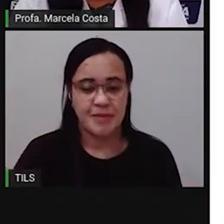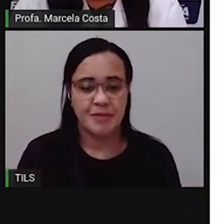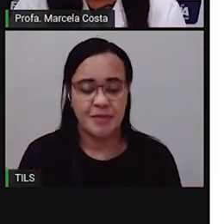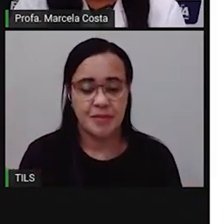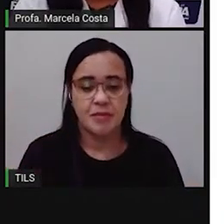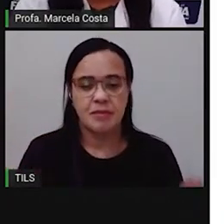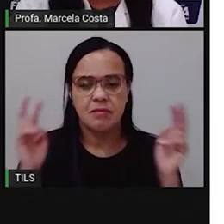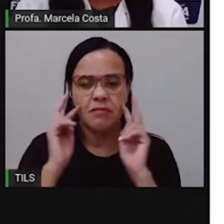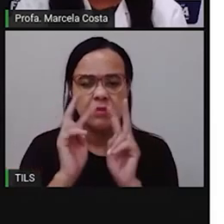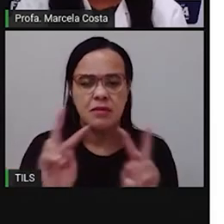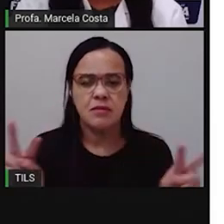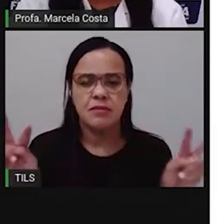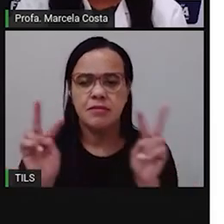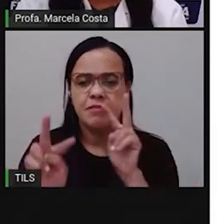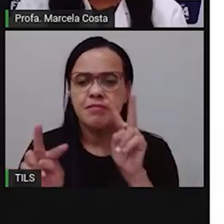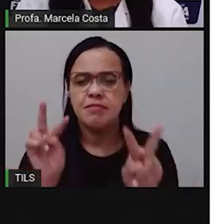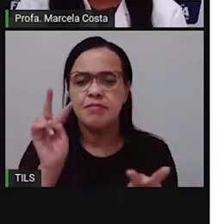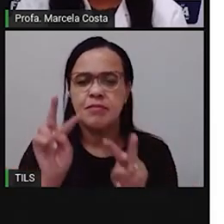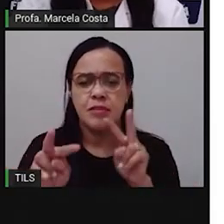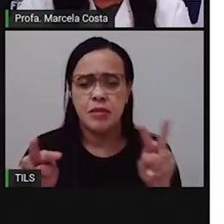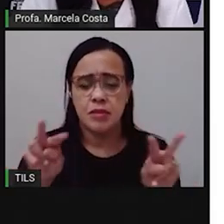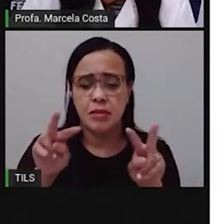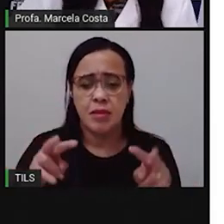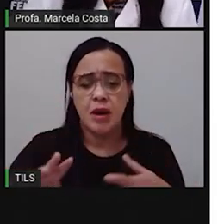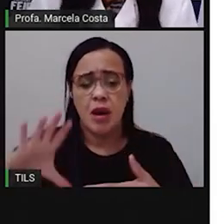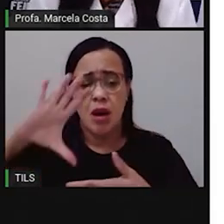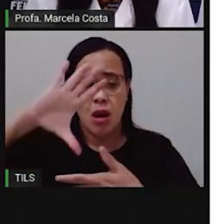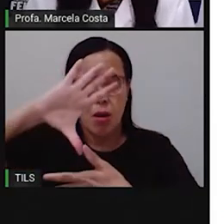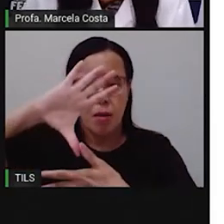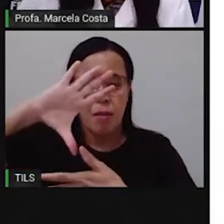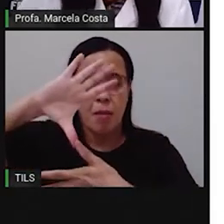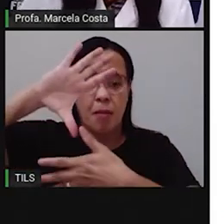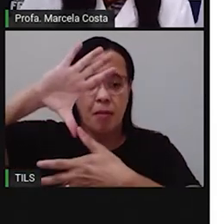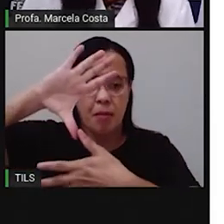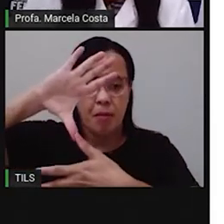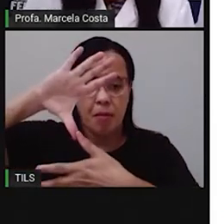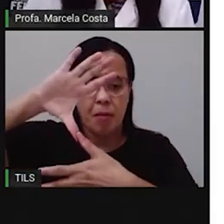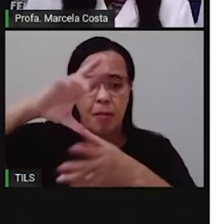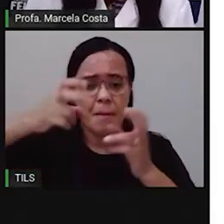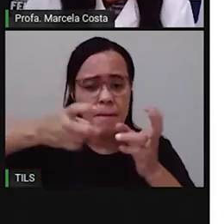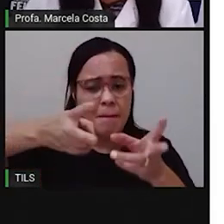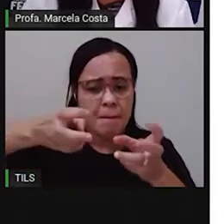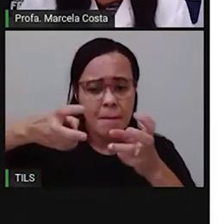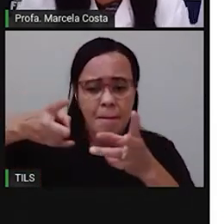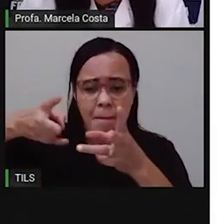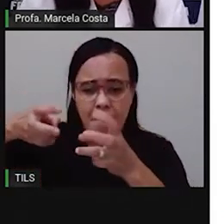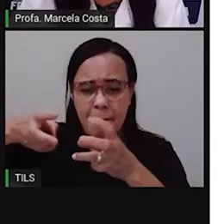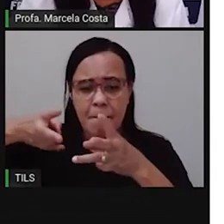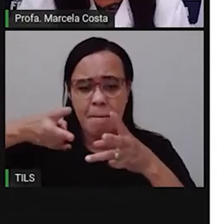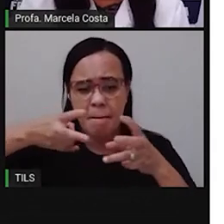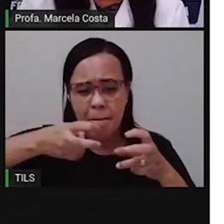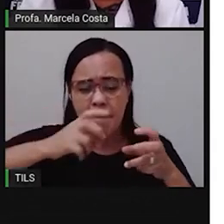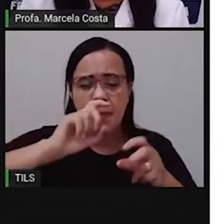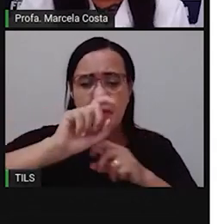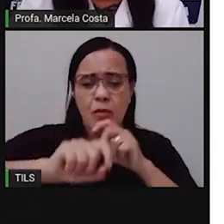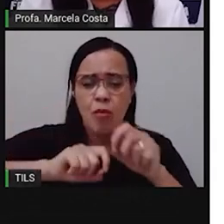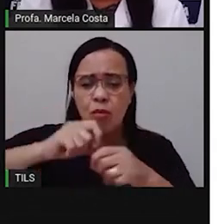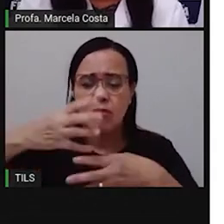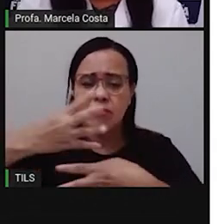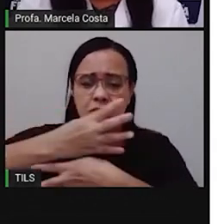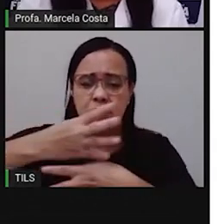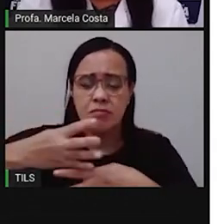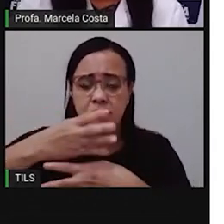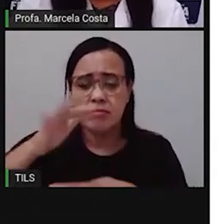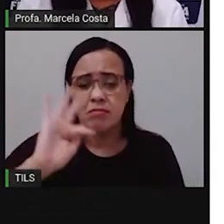Observem que aqui nesse mapa que eu trouxe, é possível perceber que a cidade de Feira de Santana